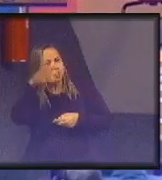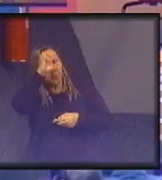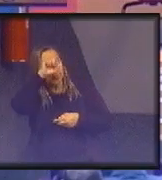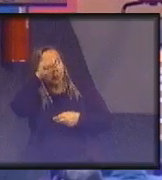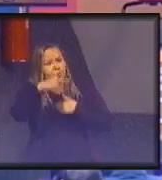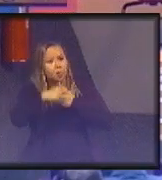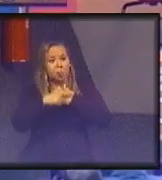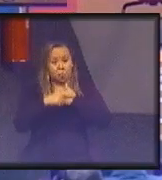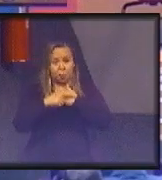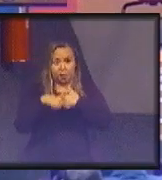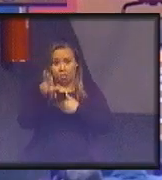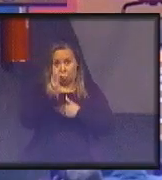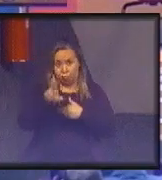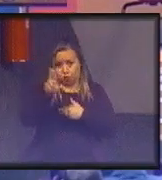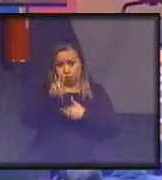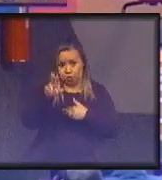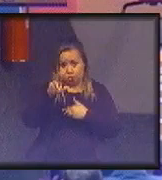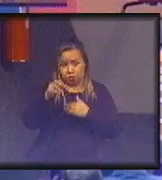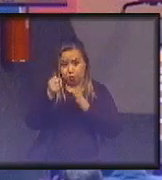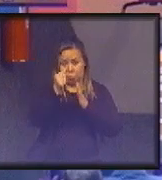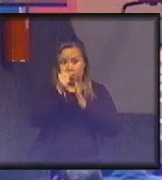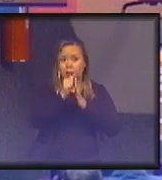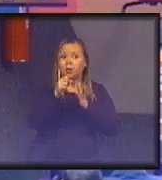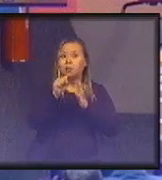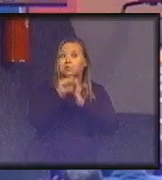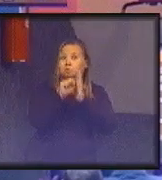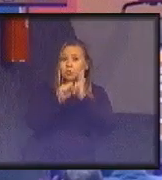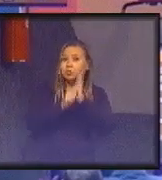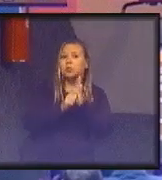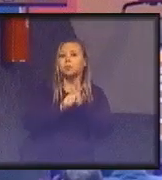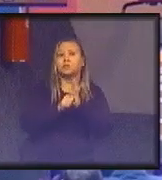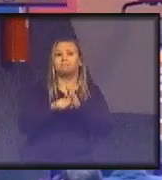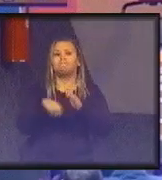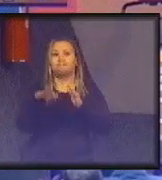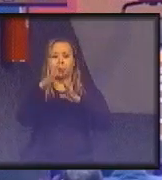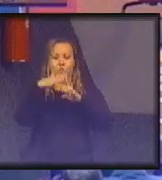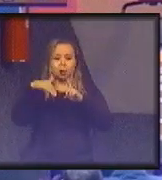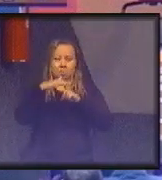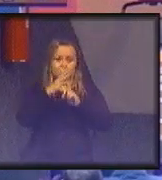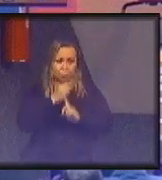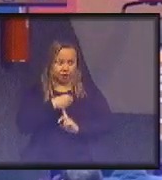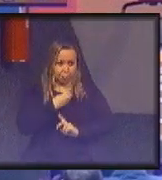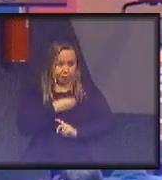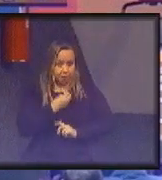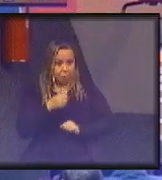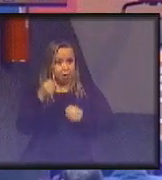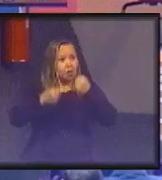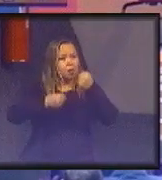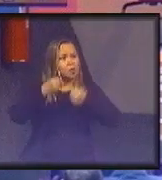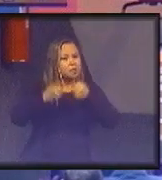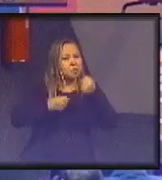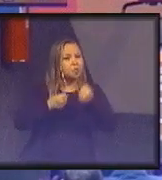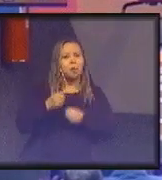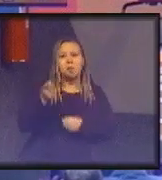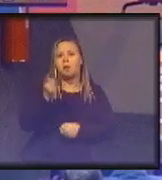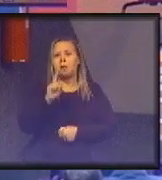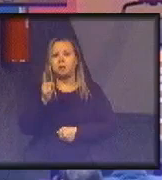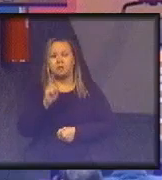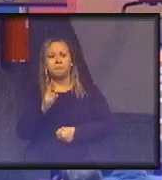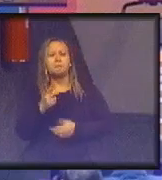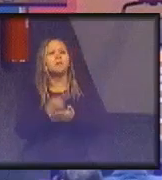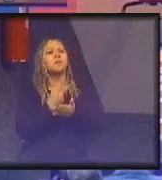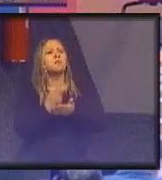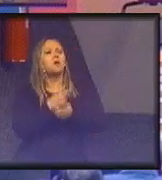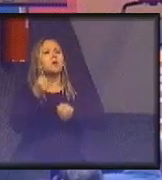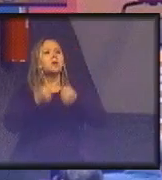papel do consumo simbolicamente na sociedade que a gente vive. Quer dizer, o automóvel não é... Qual foi o erro